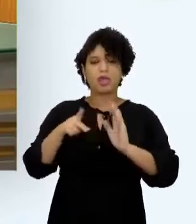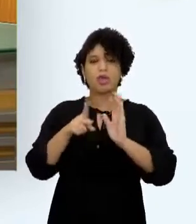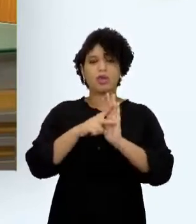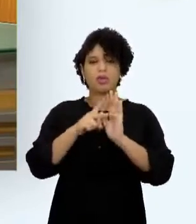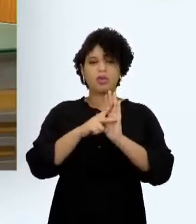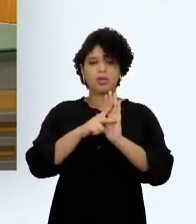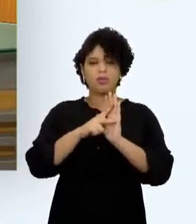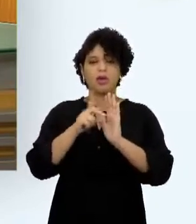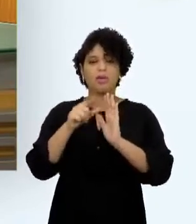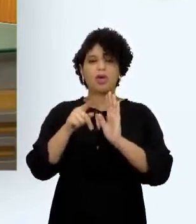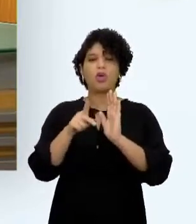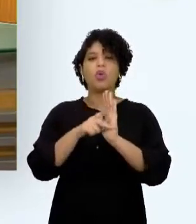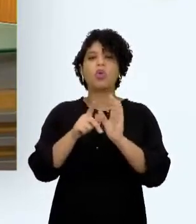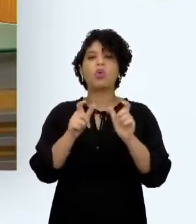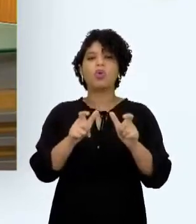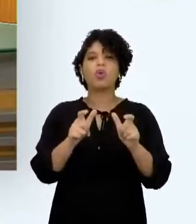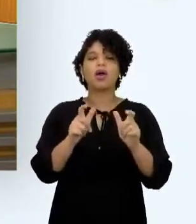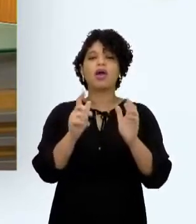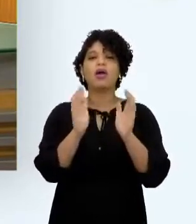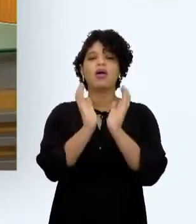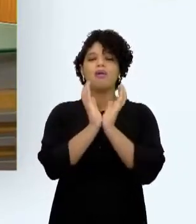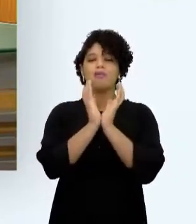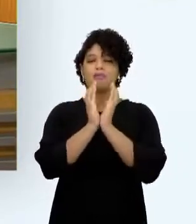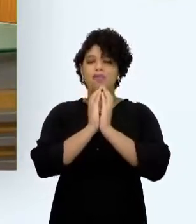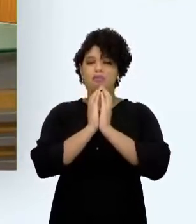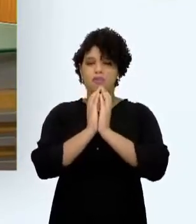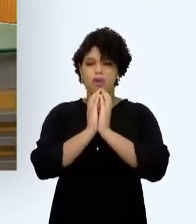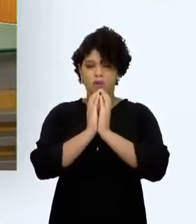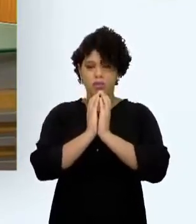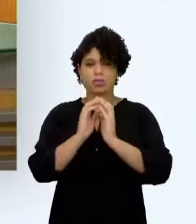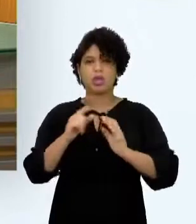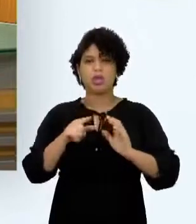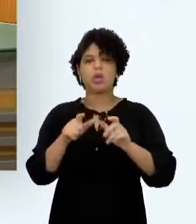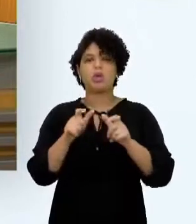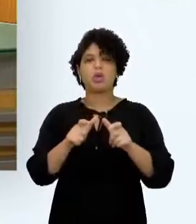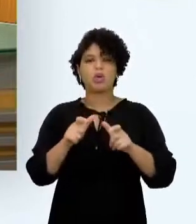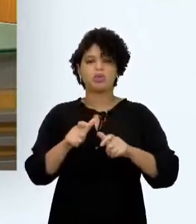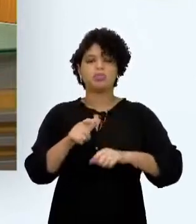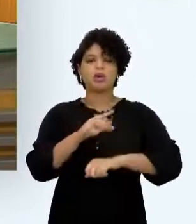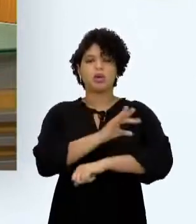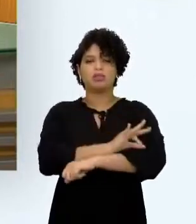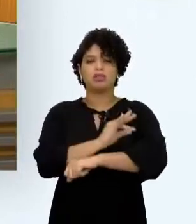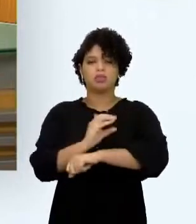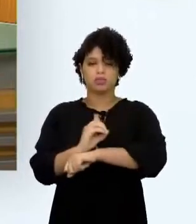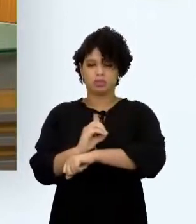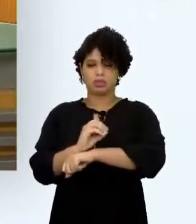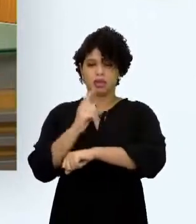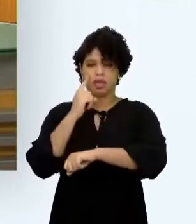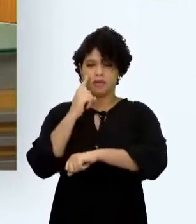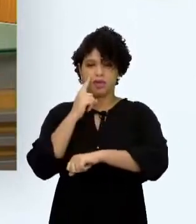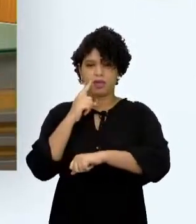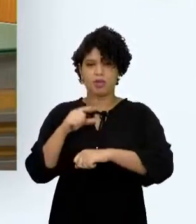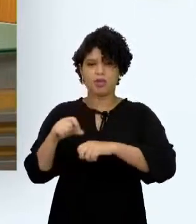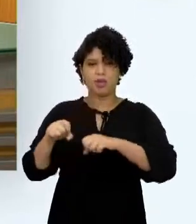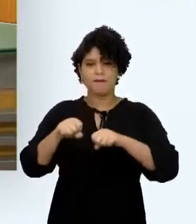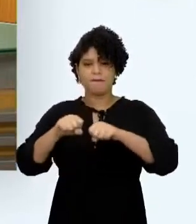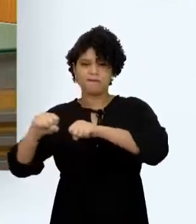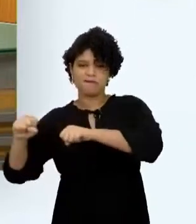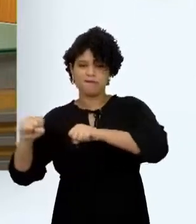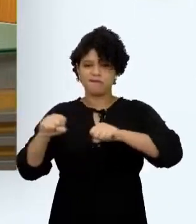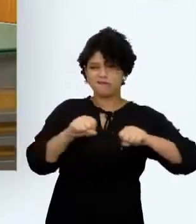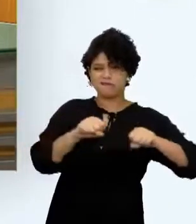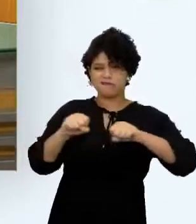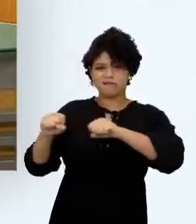no Tocantins Nesse fim de semana, competições como o arremesso de lança E uma disputa de peso com o Cabo de Força